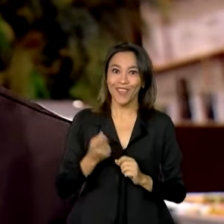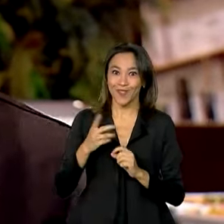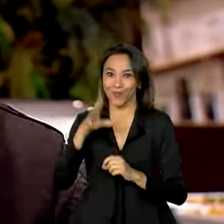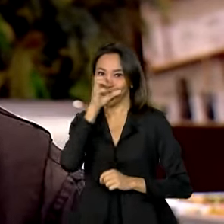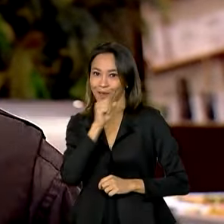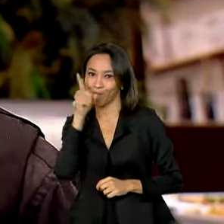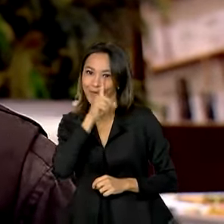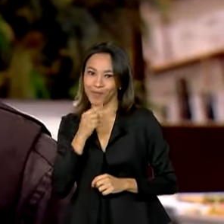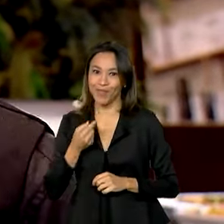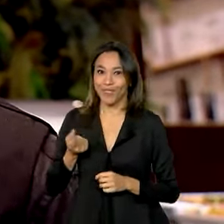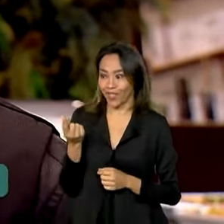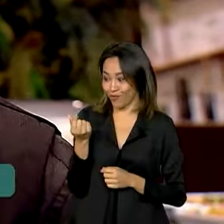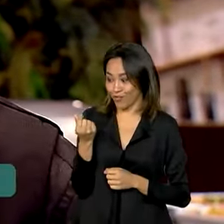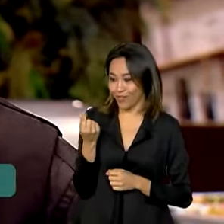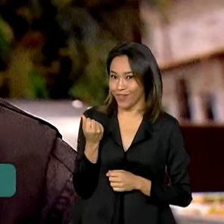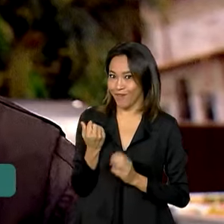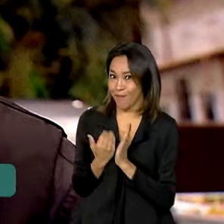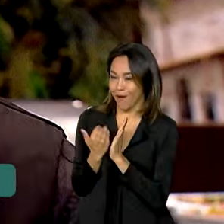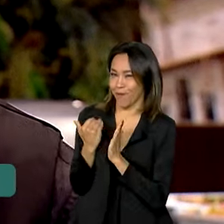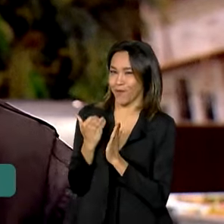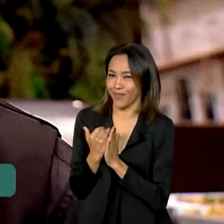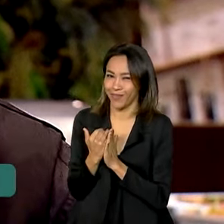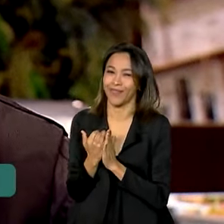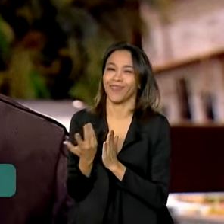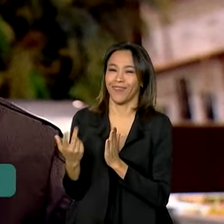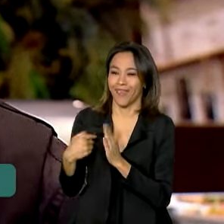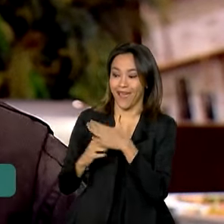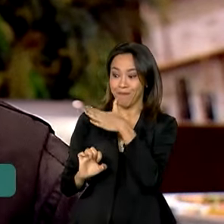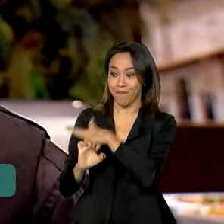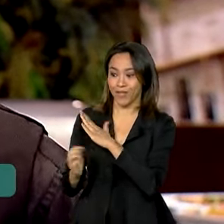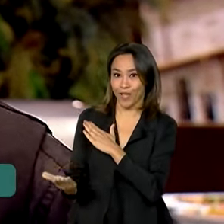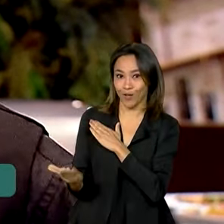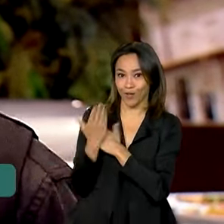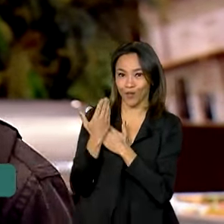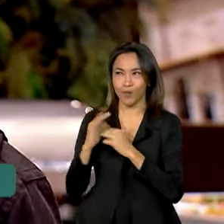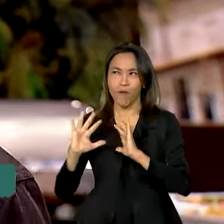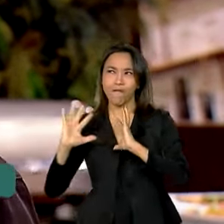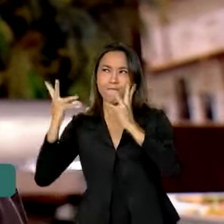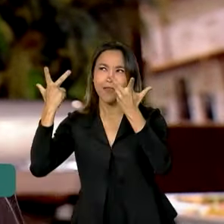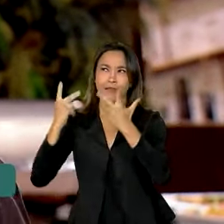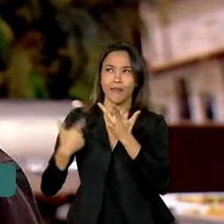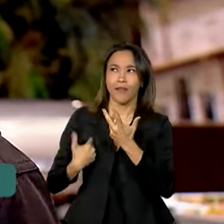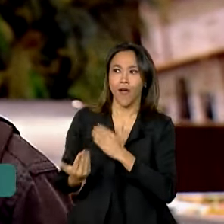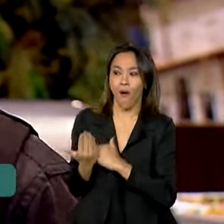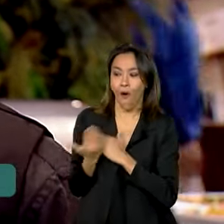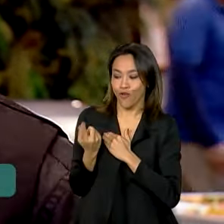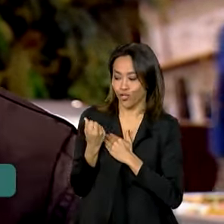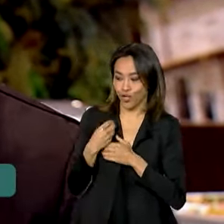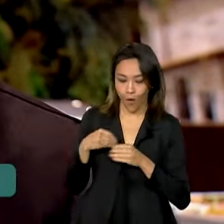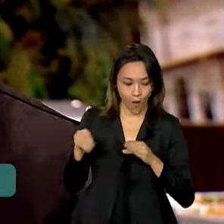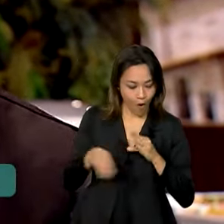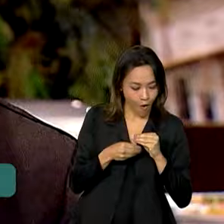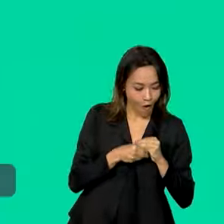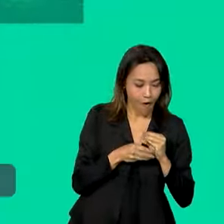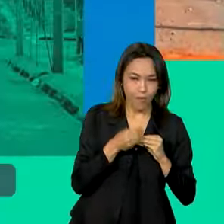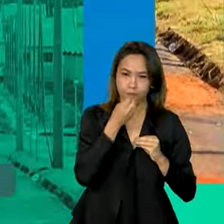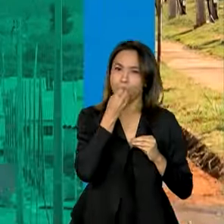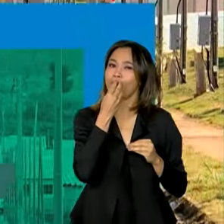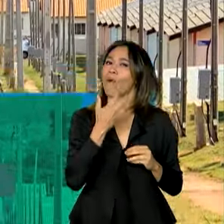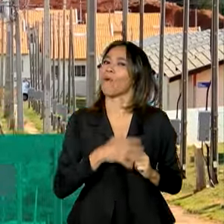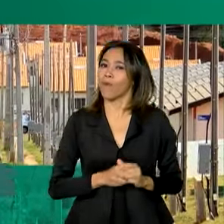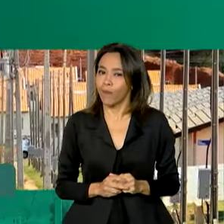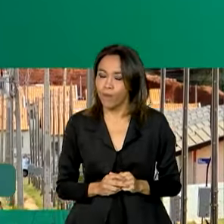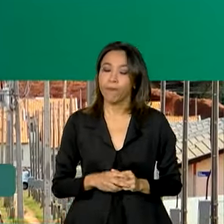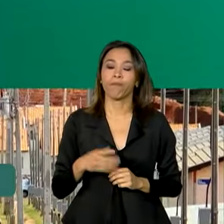semana, que a empresa ajuda bastante. Quando a gente faz um evento e um outro ali, já dá uma complementada boa. De